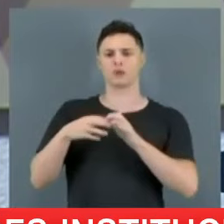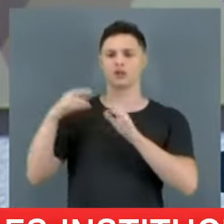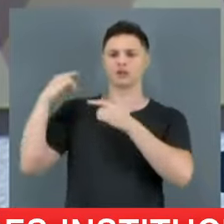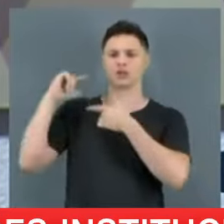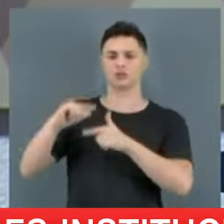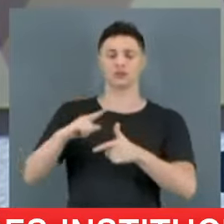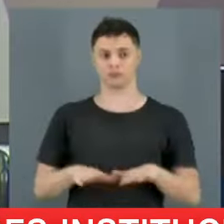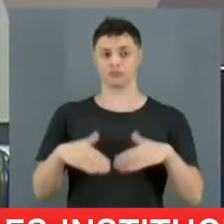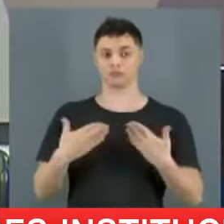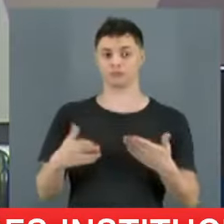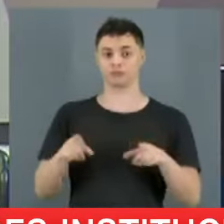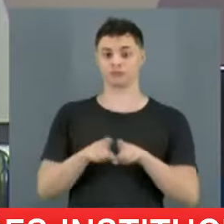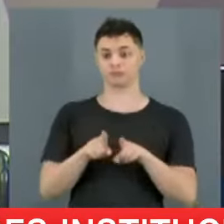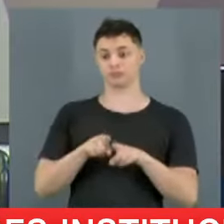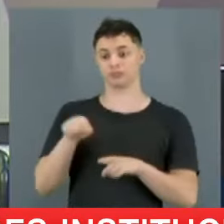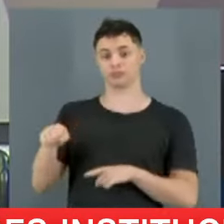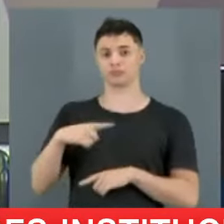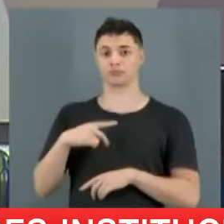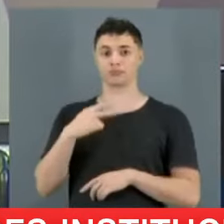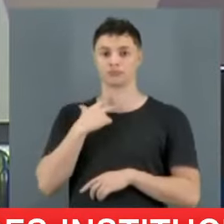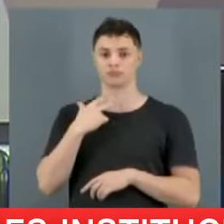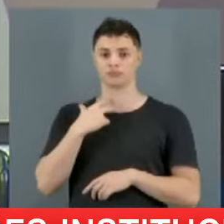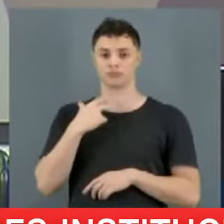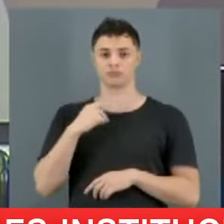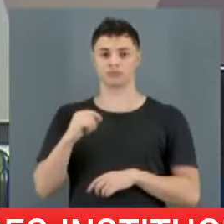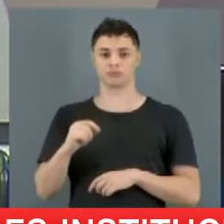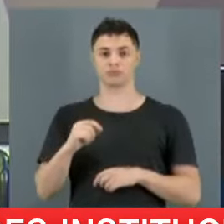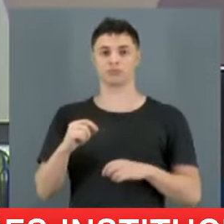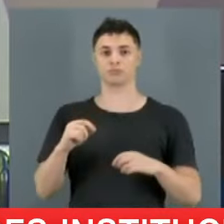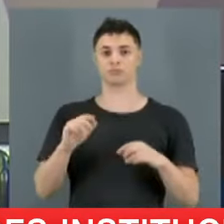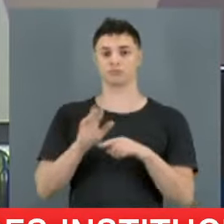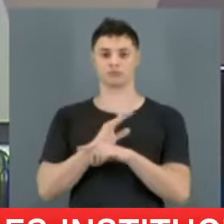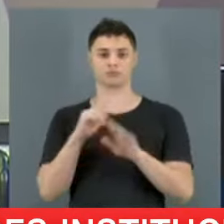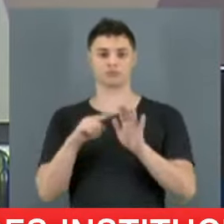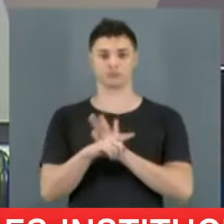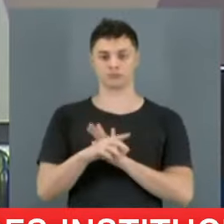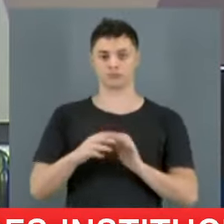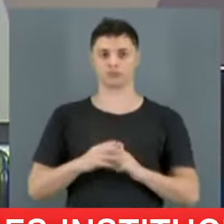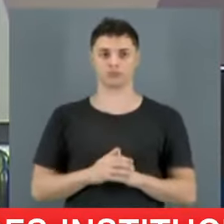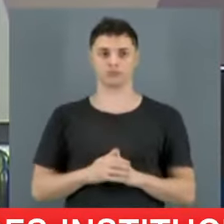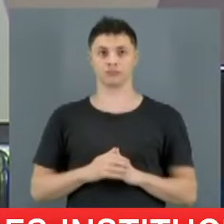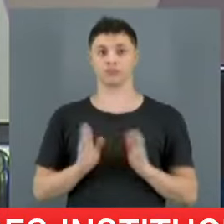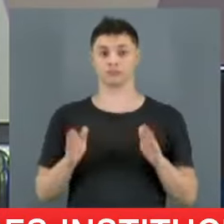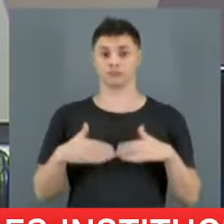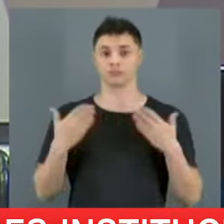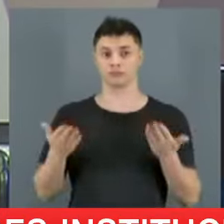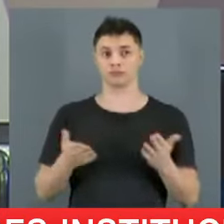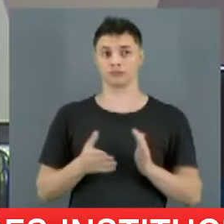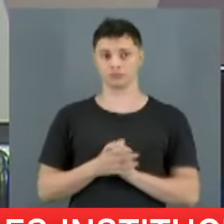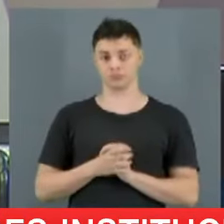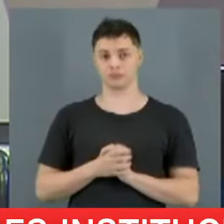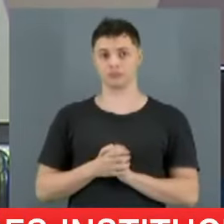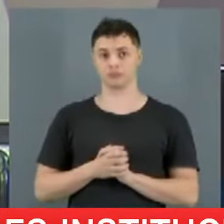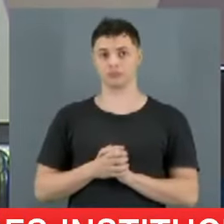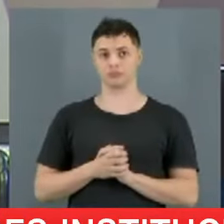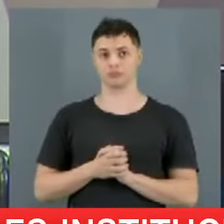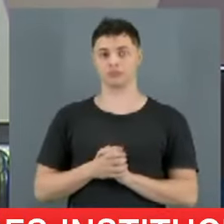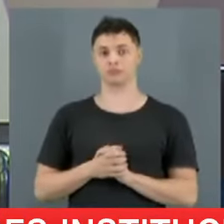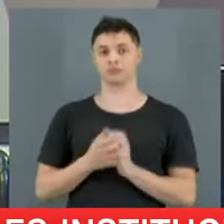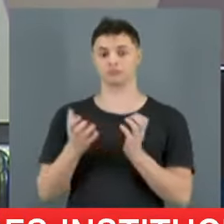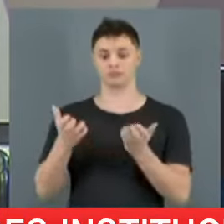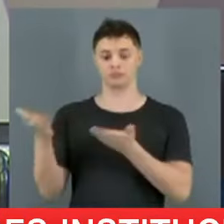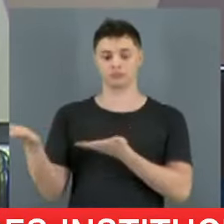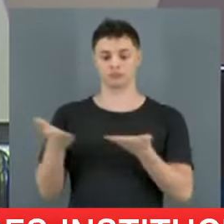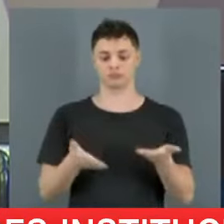exemplo, no litoral de São Paulo. Eles deixam ali um espaço que a maior população sabe onde fica para dar o acesso à praia. Então,